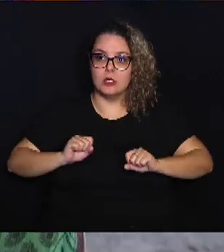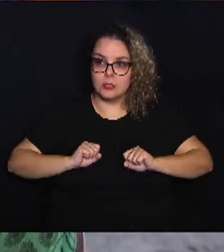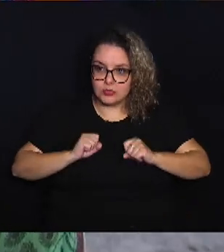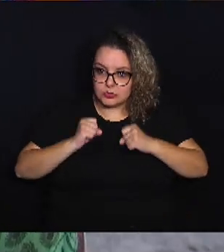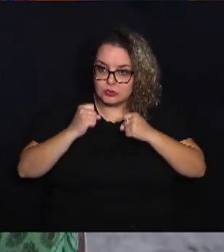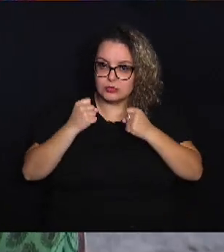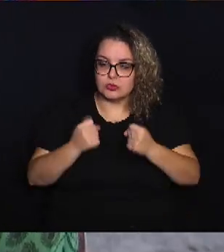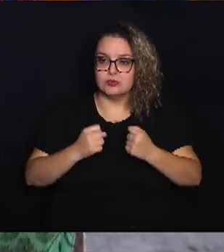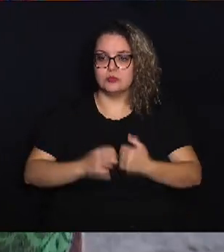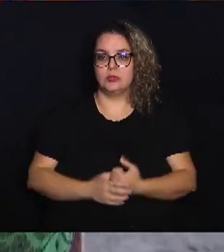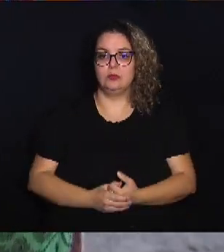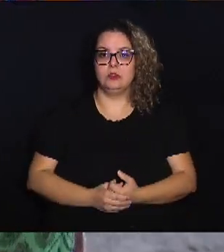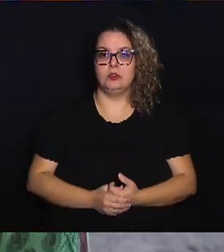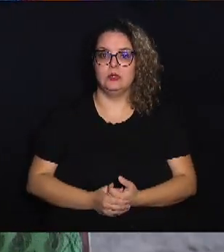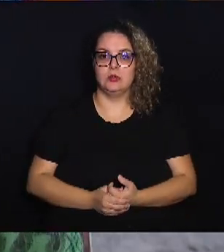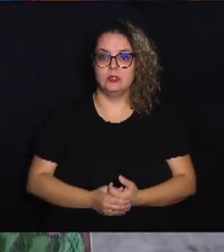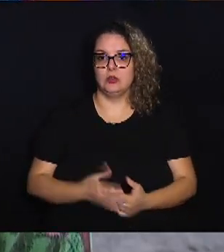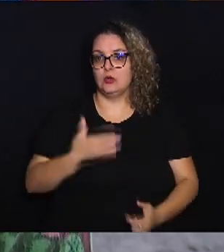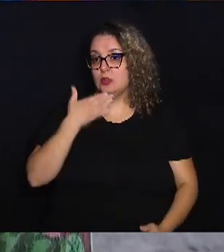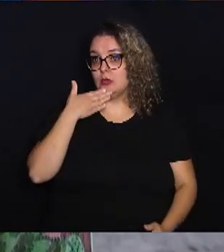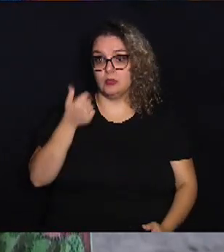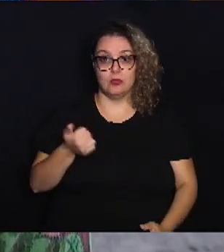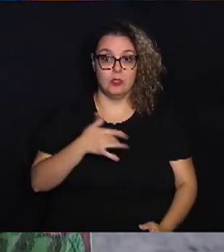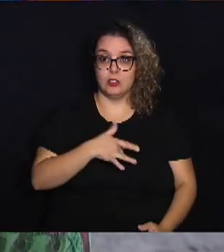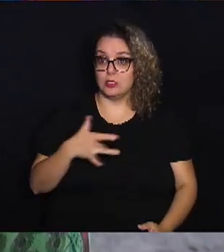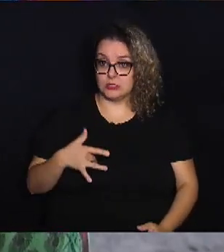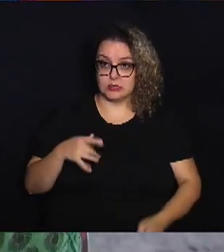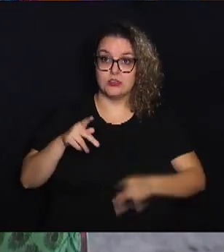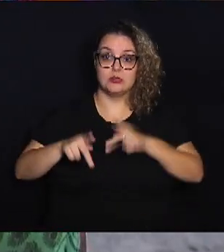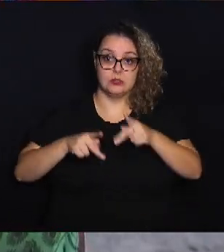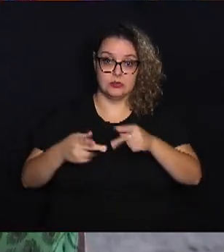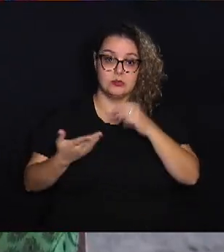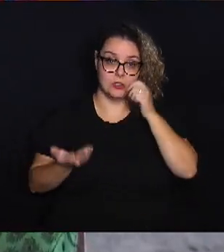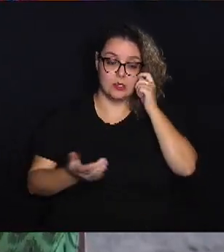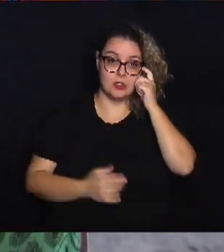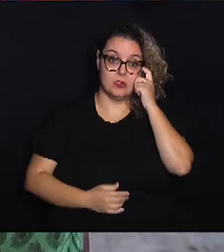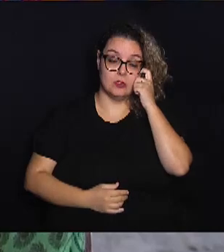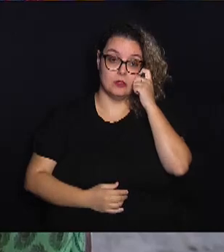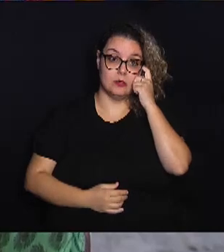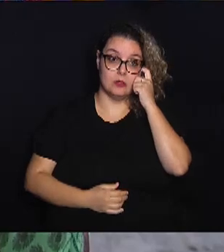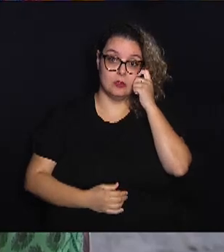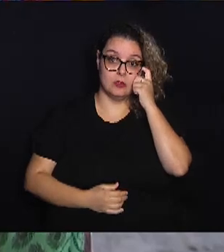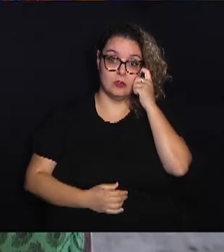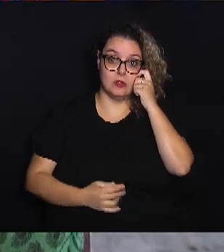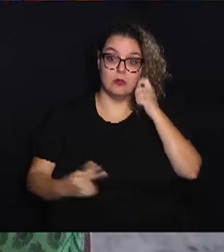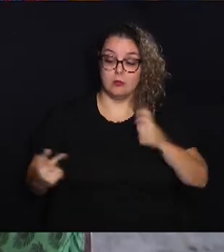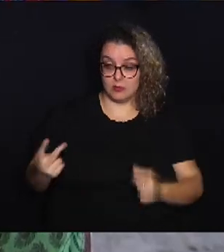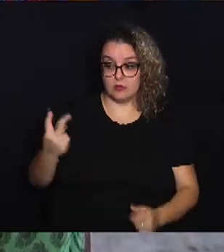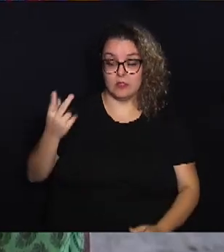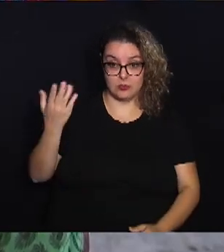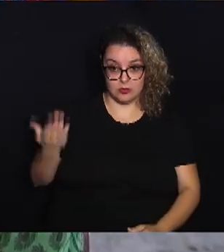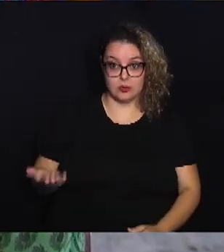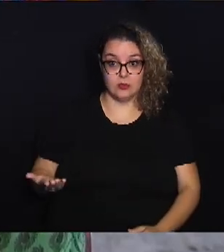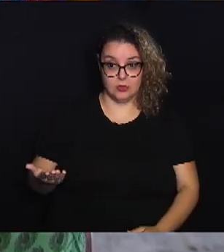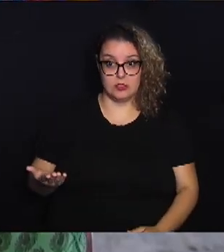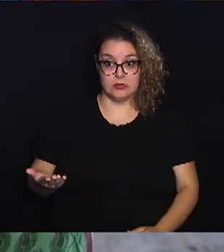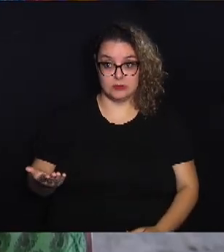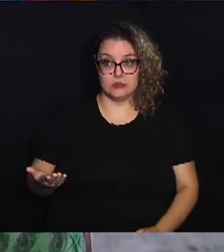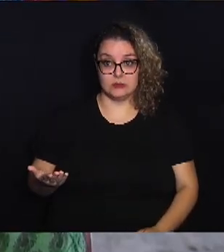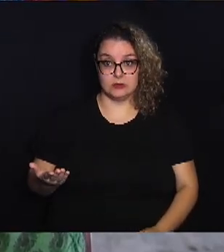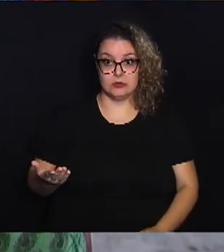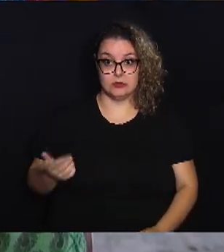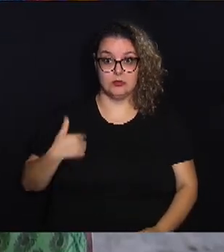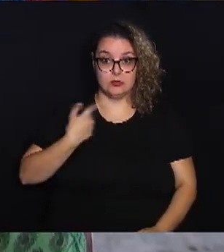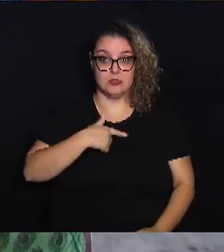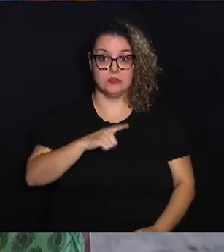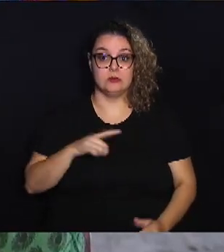a melhor saúde para a população, é uma pessoa muito valorosa, a gente esteve